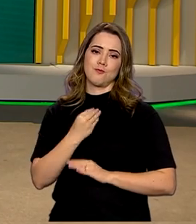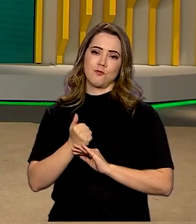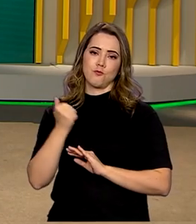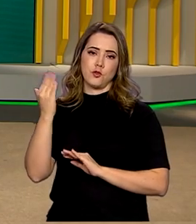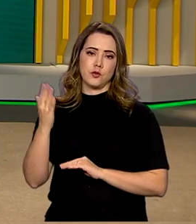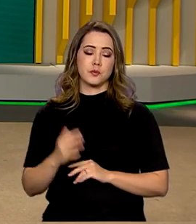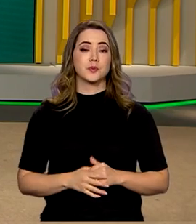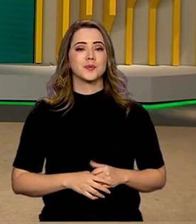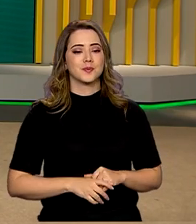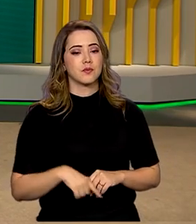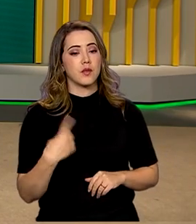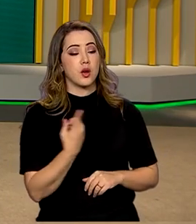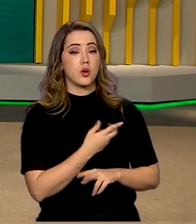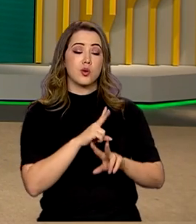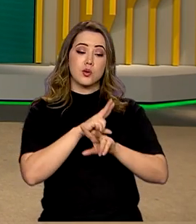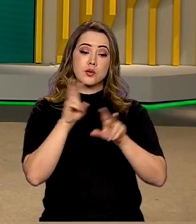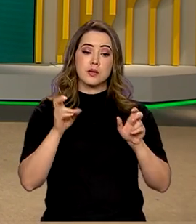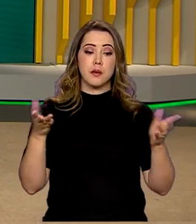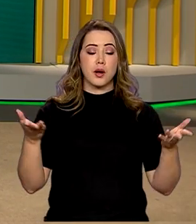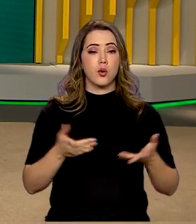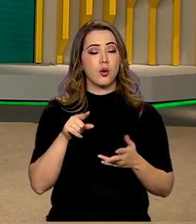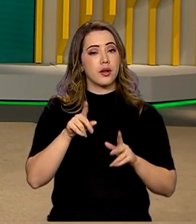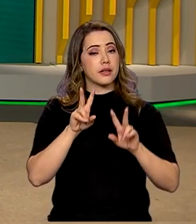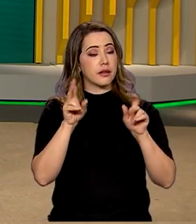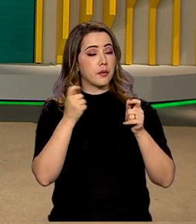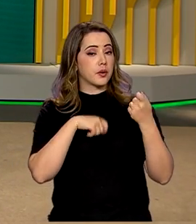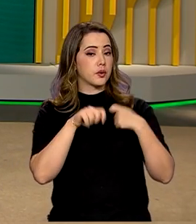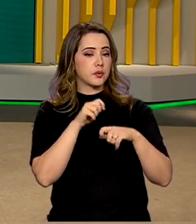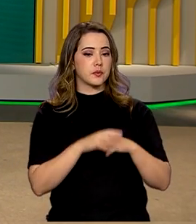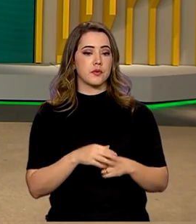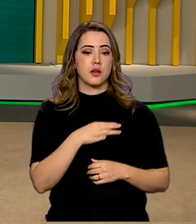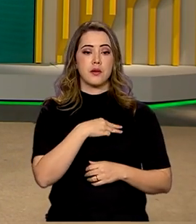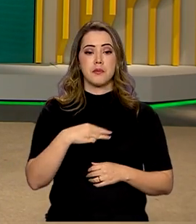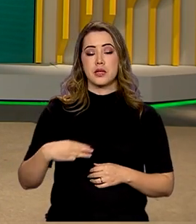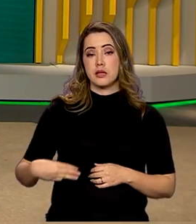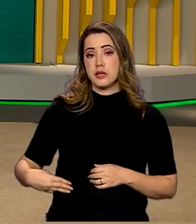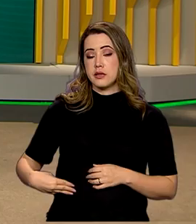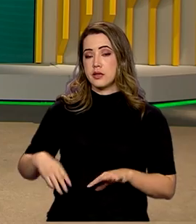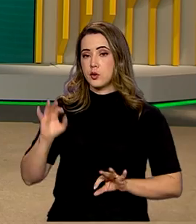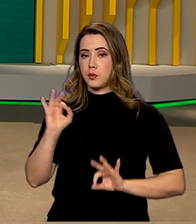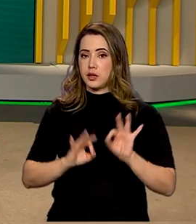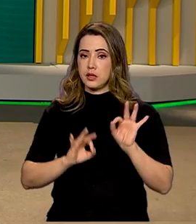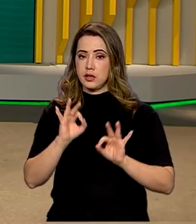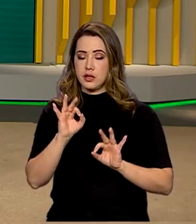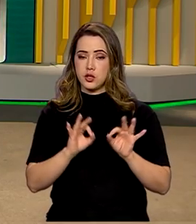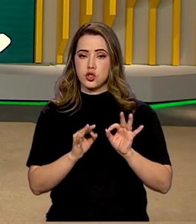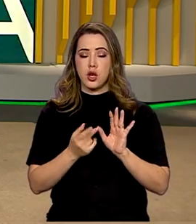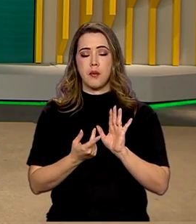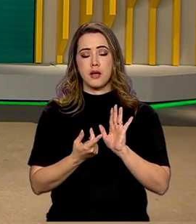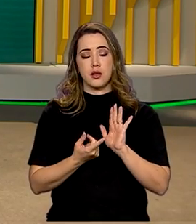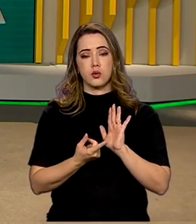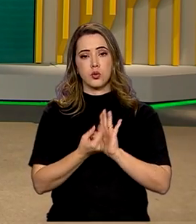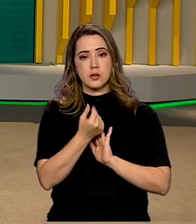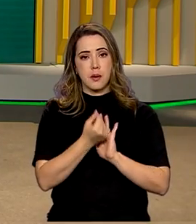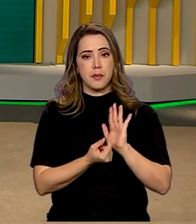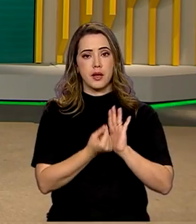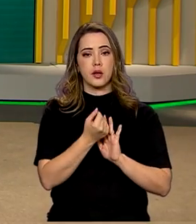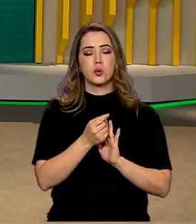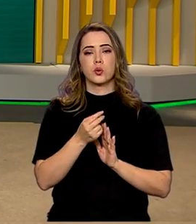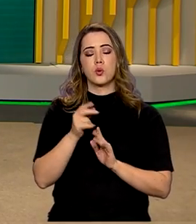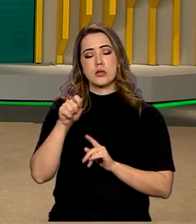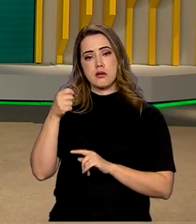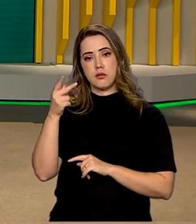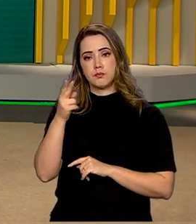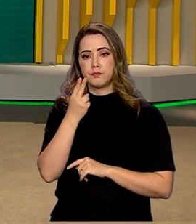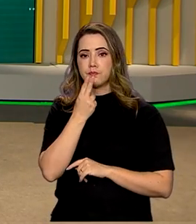E agora o nosso assunto aqui no Brasil em Dia é economia. A ministra do Planejamento e Orçamento, Simone Tebbit, projetou uma taxa de juros